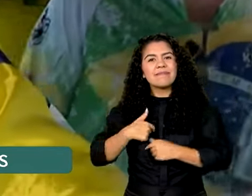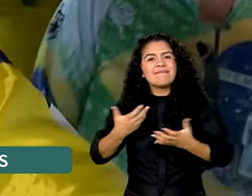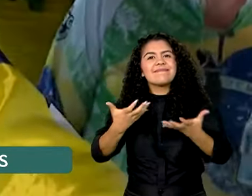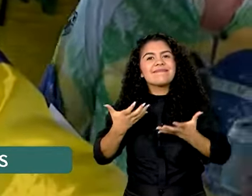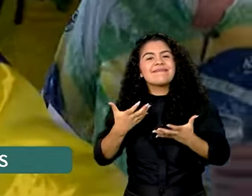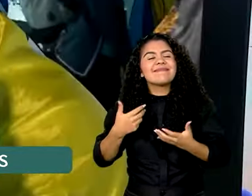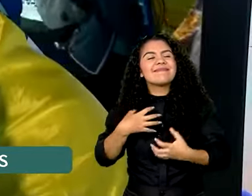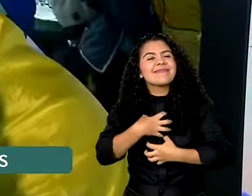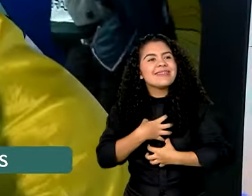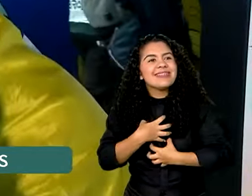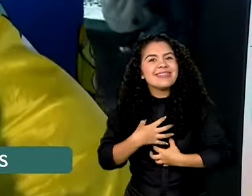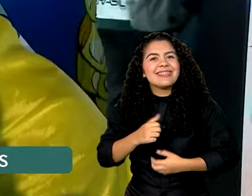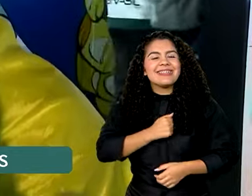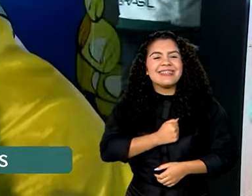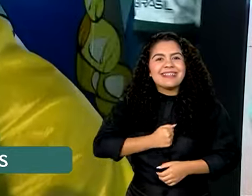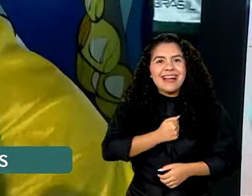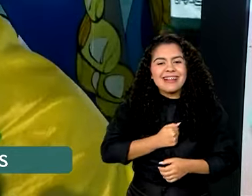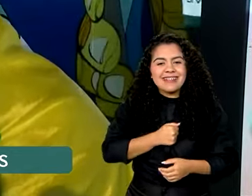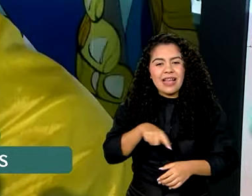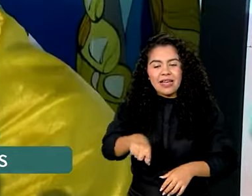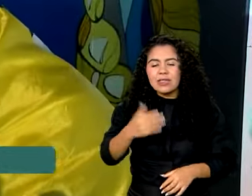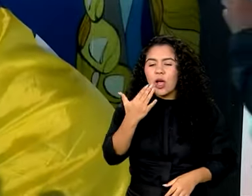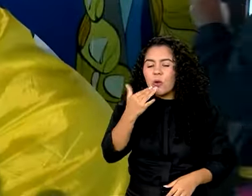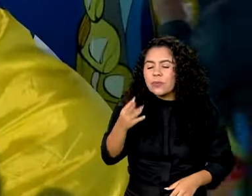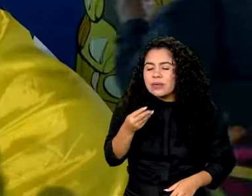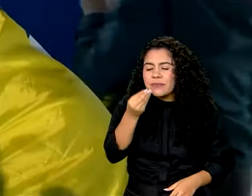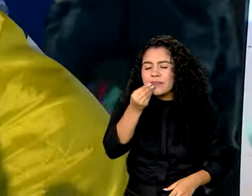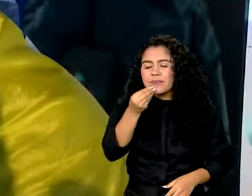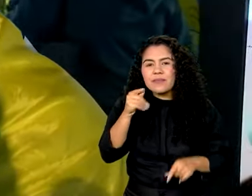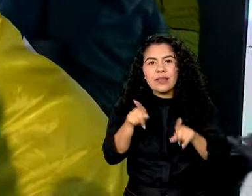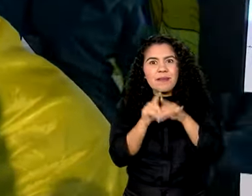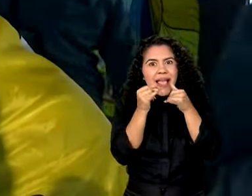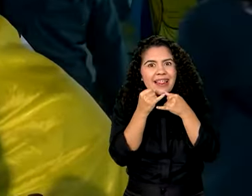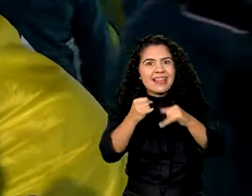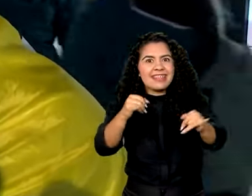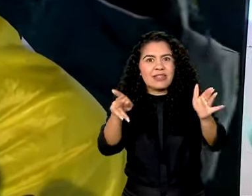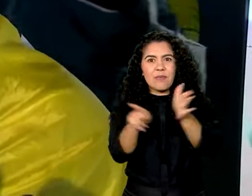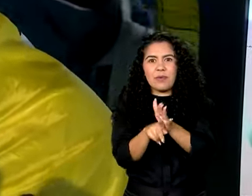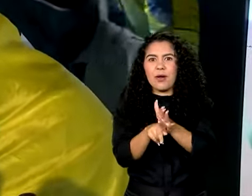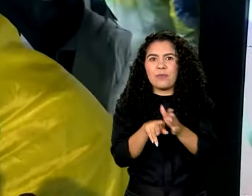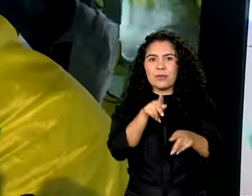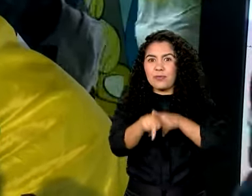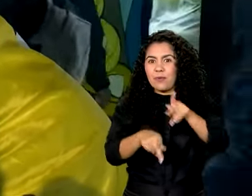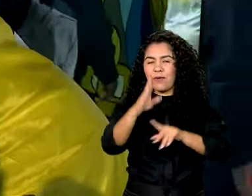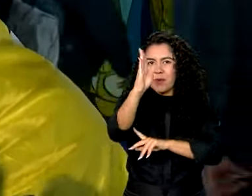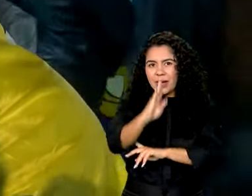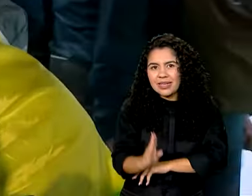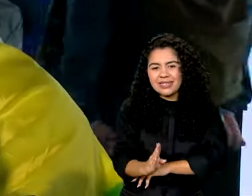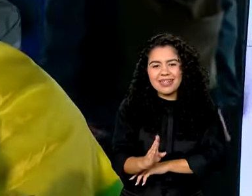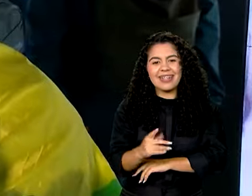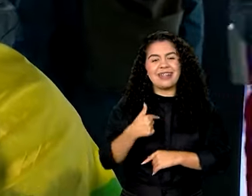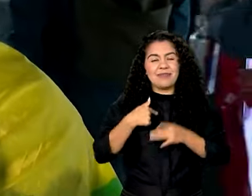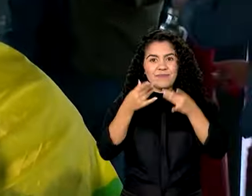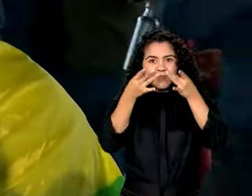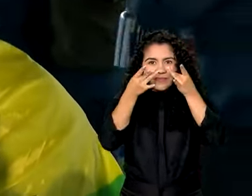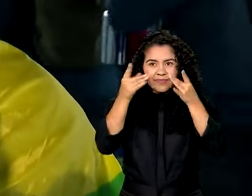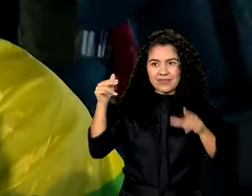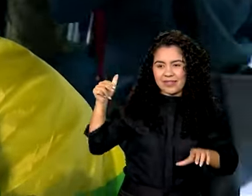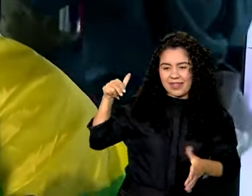brasileiro. Nossa comida, a nossa energia, a nossa alegria. E pude vivenciar isso agora no